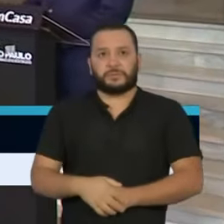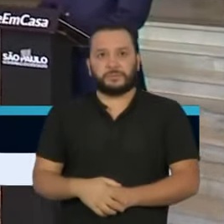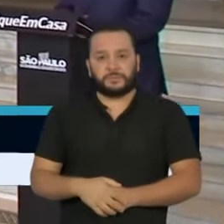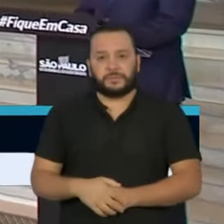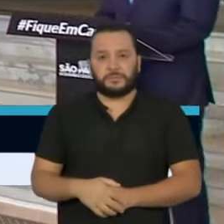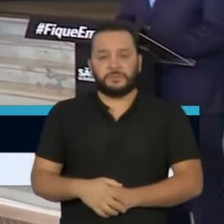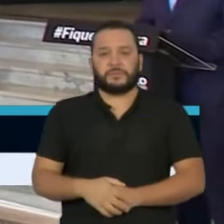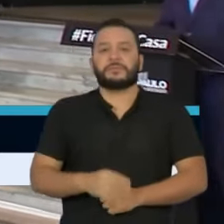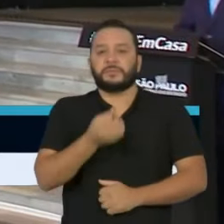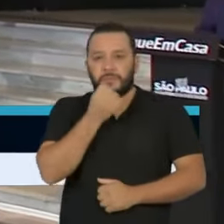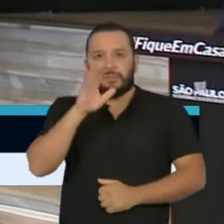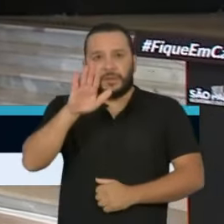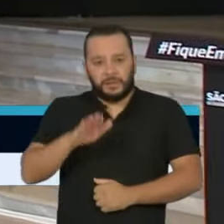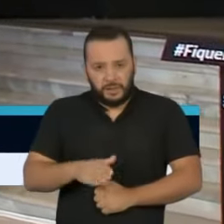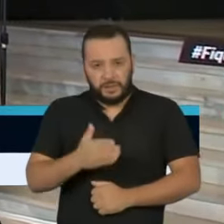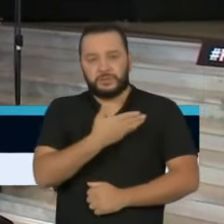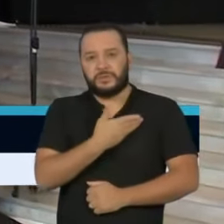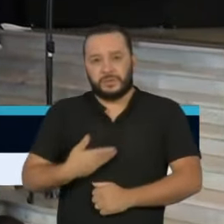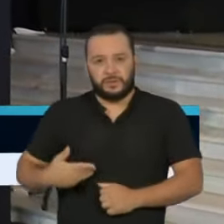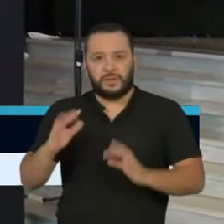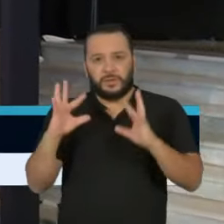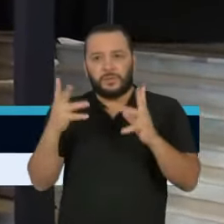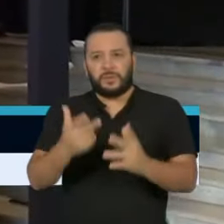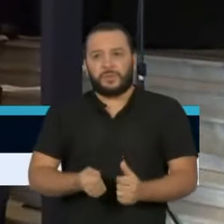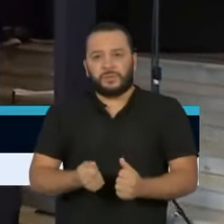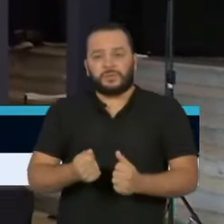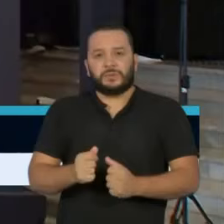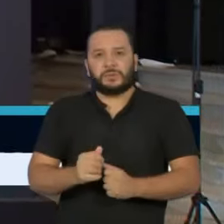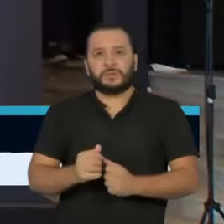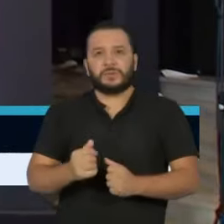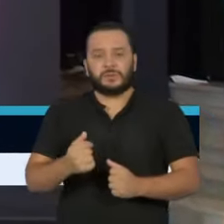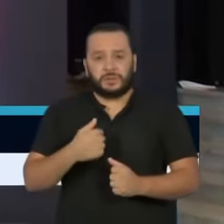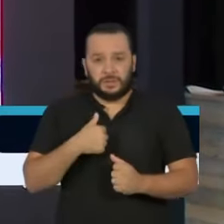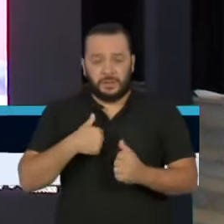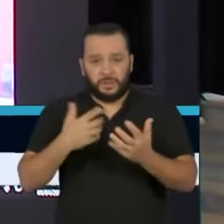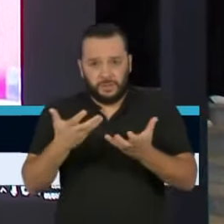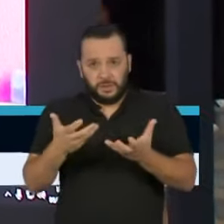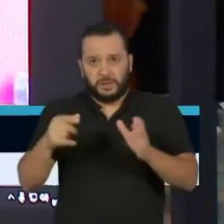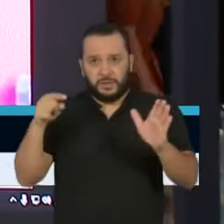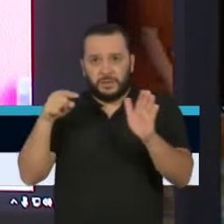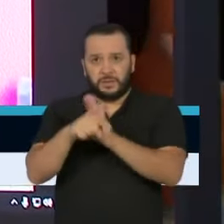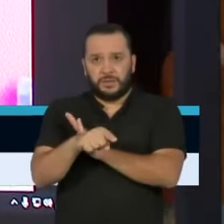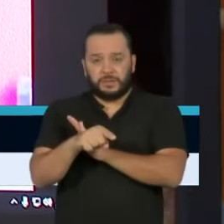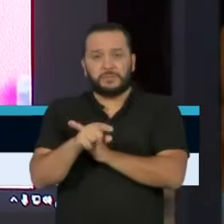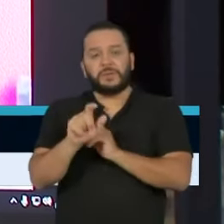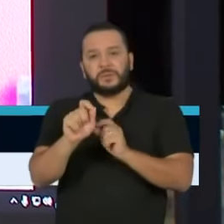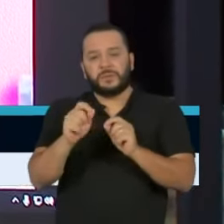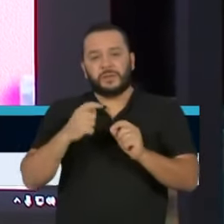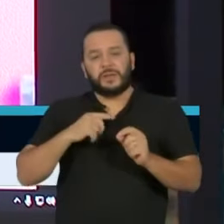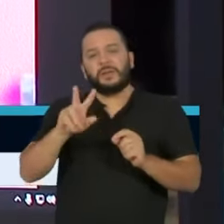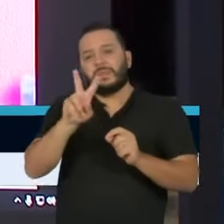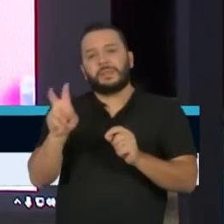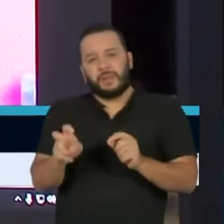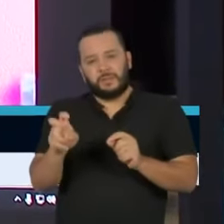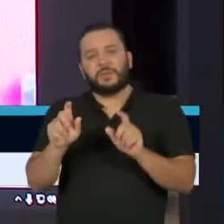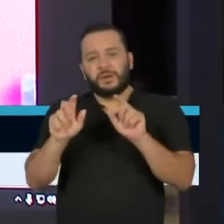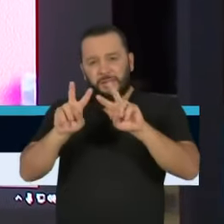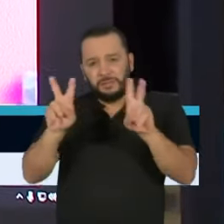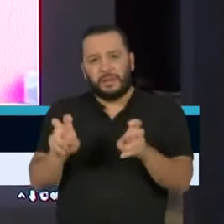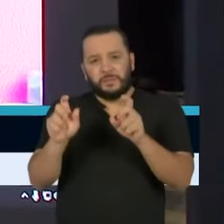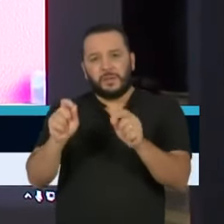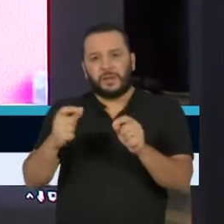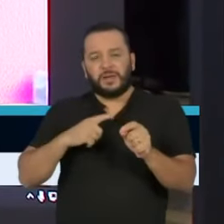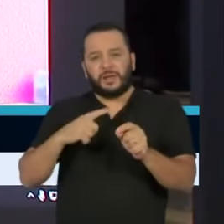Boa tarde, governador. Boa tarde a todos. Eu queria reforçar uma pergunta sobre a ampliação da quarentena. Já foi dito